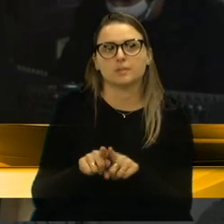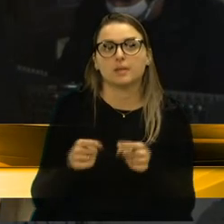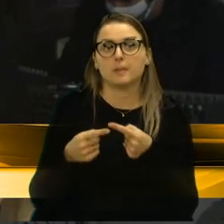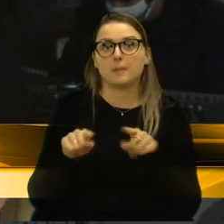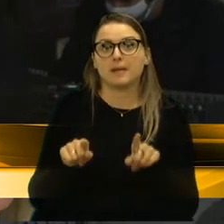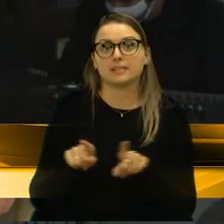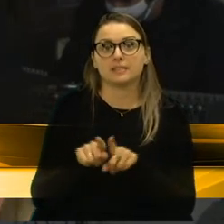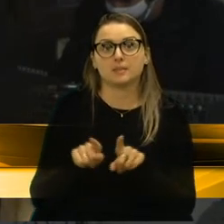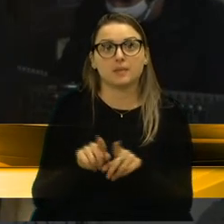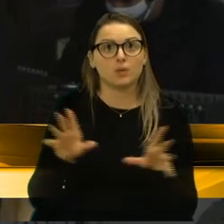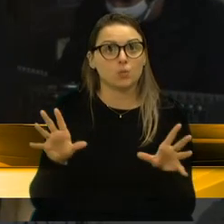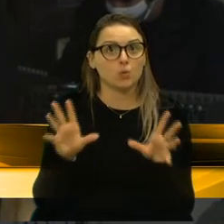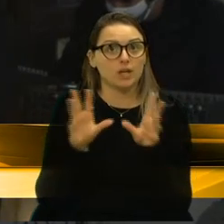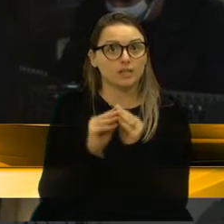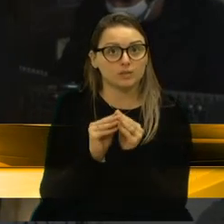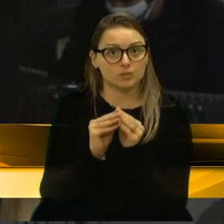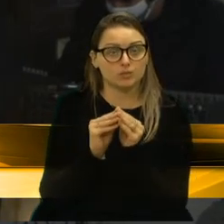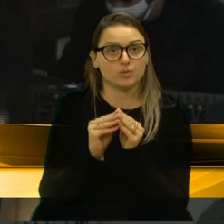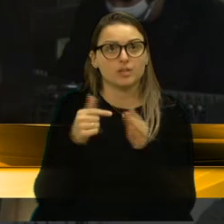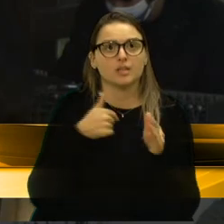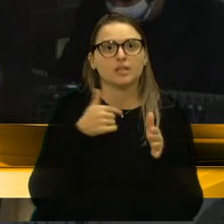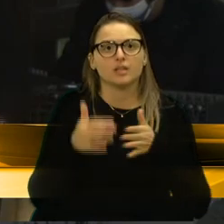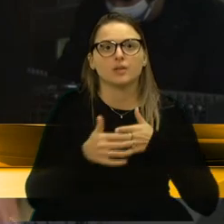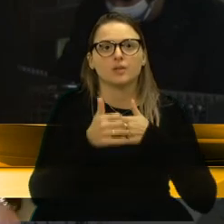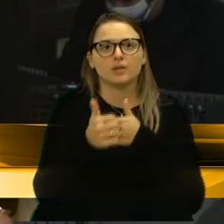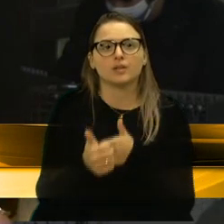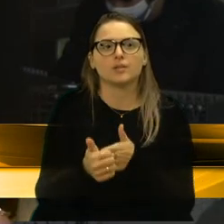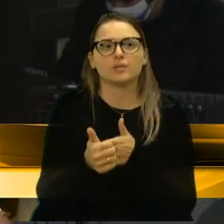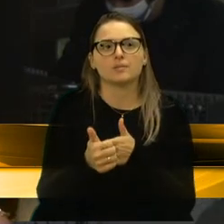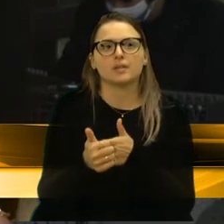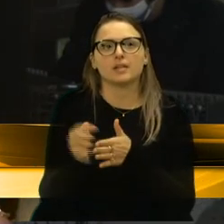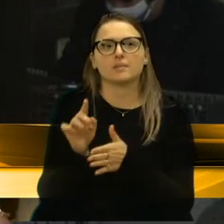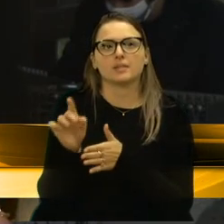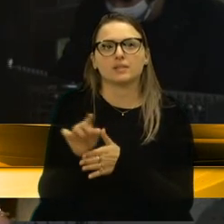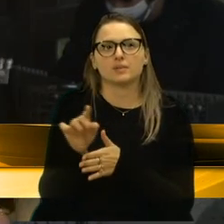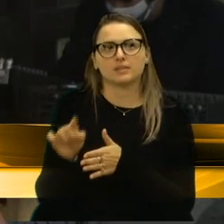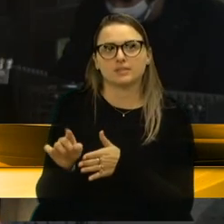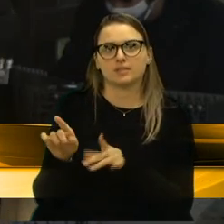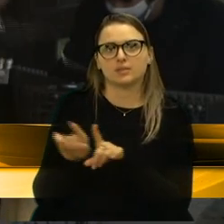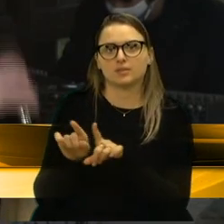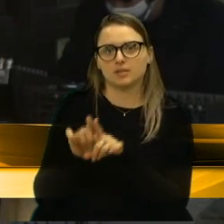resumir então, irei acompanhar o veto e assim segue. Obrigado, senhor presidente. Obrigado, Obrigado.